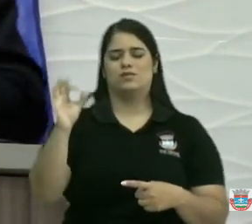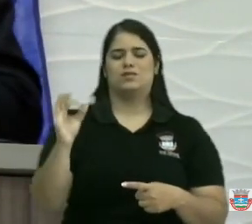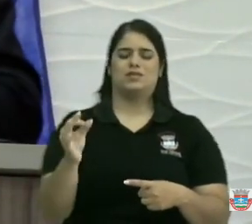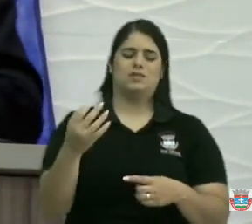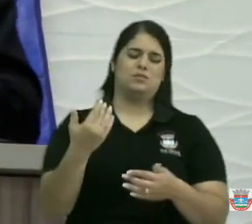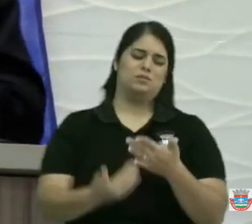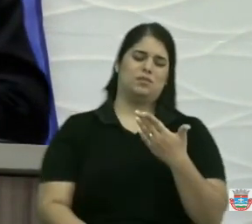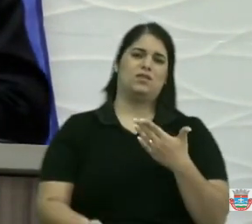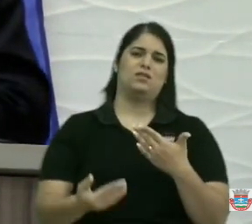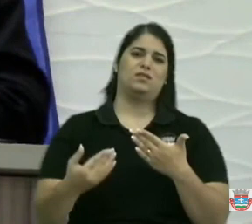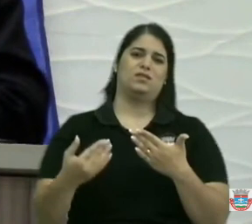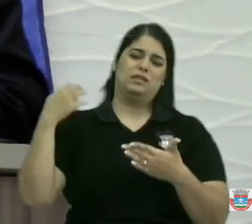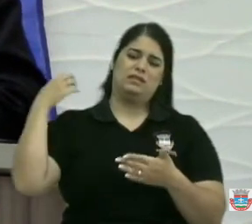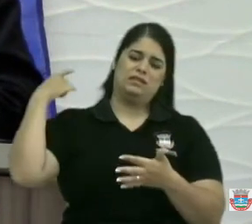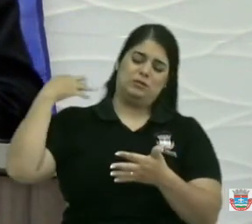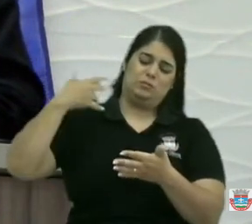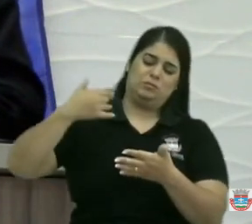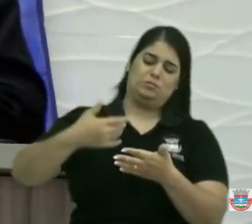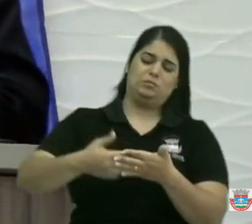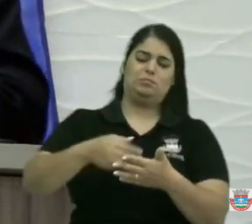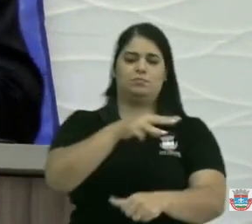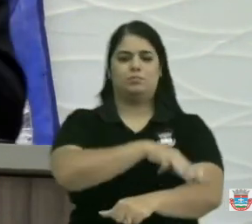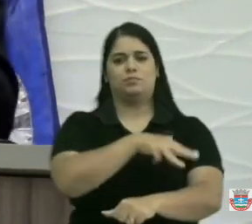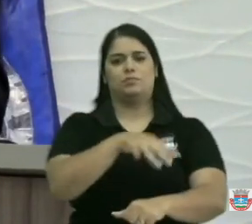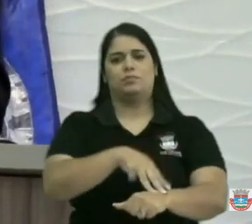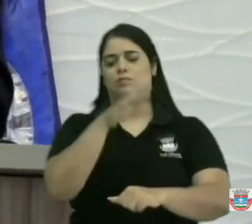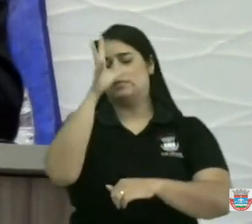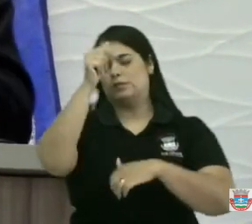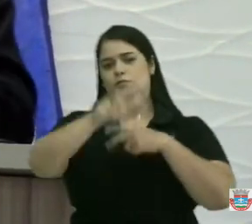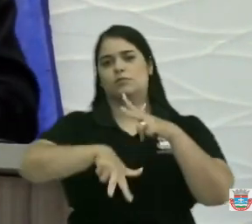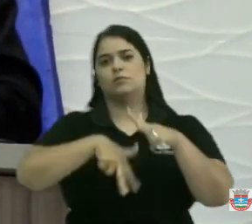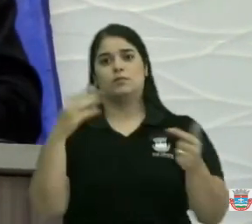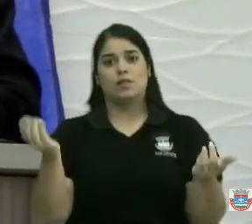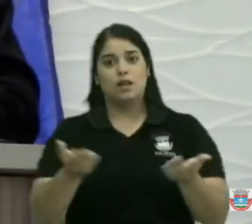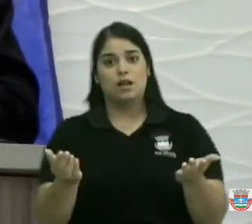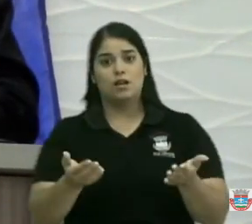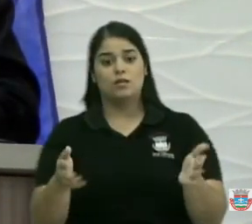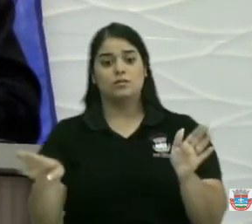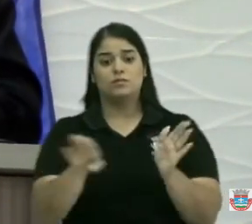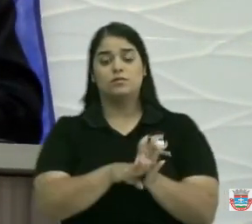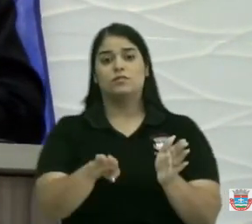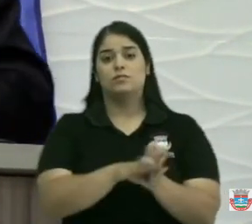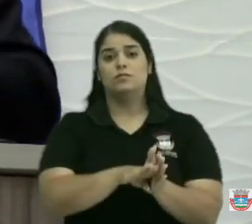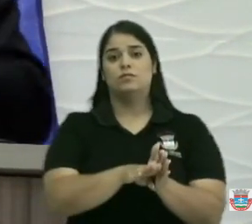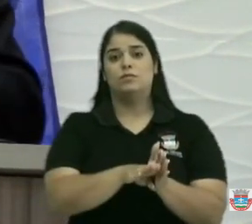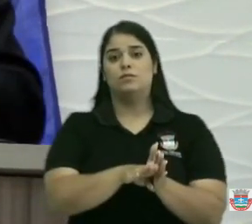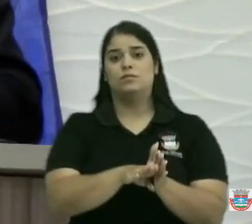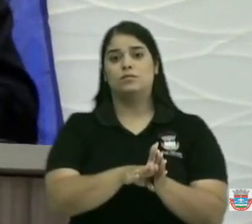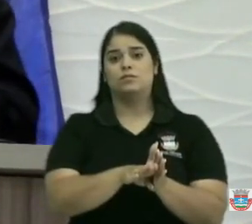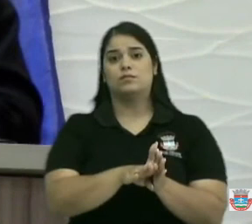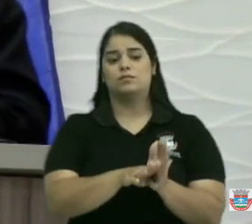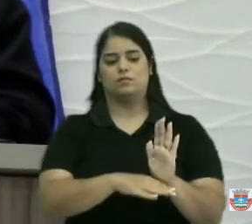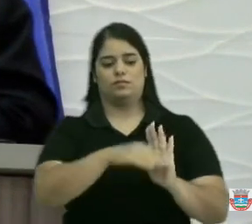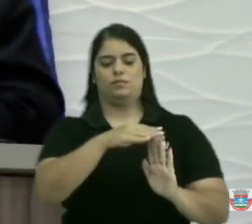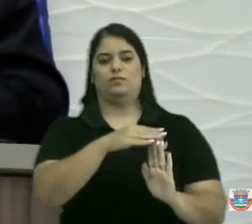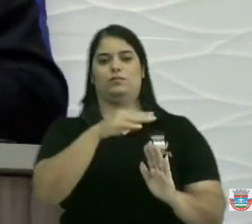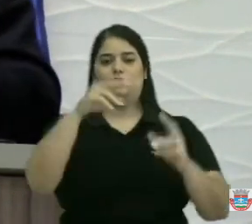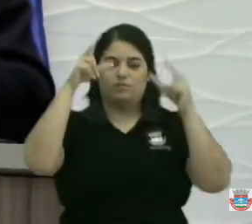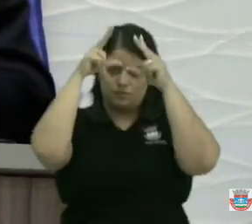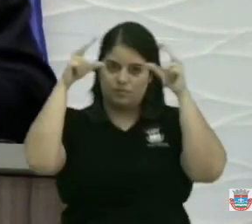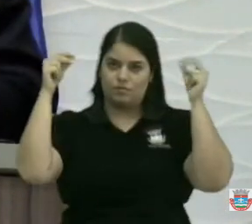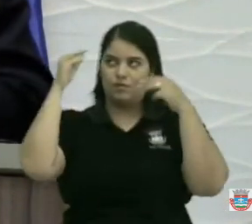do magistério de São Beto do Una. Agora chega o piso dos enfermeiros. Graças a Deus.